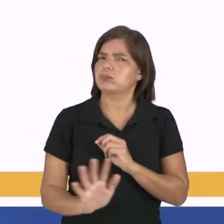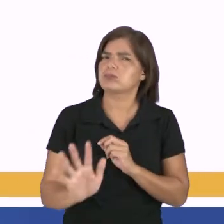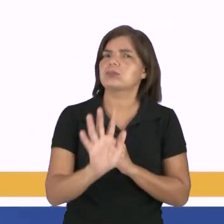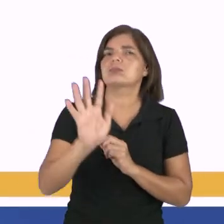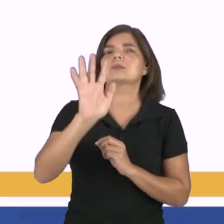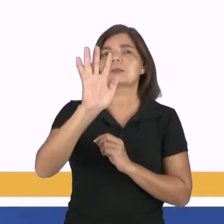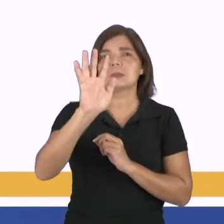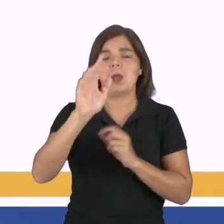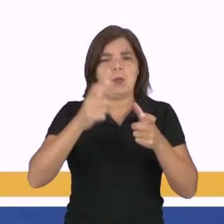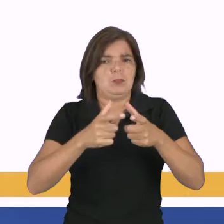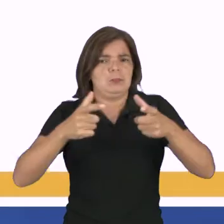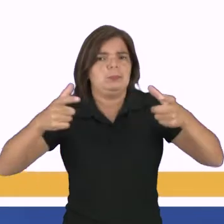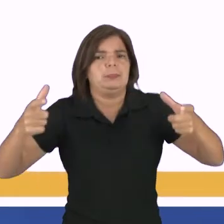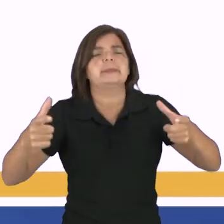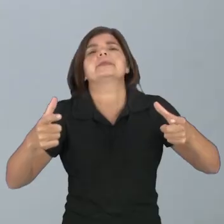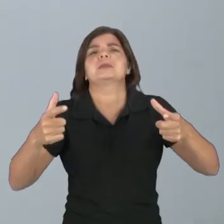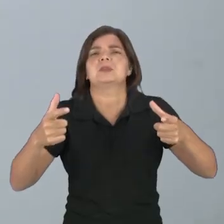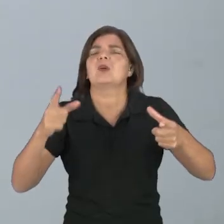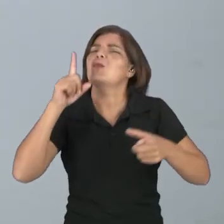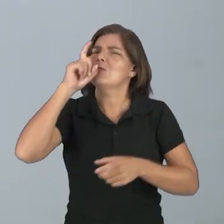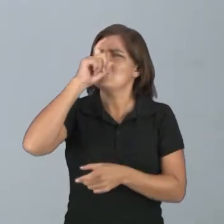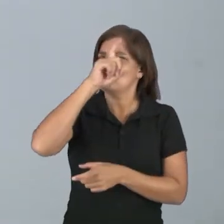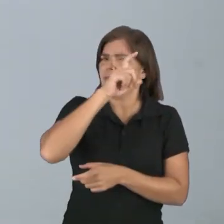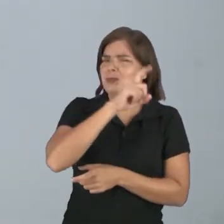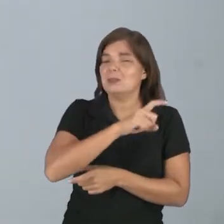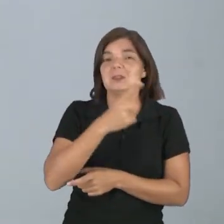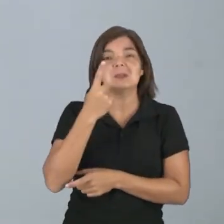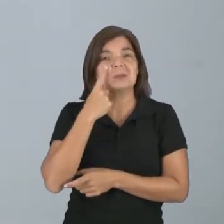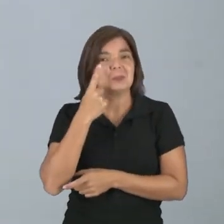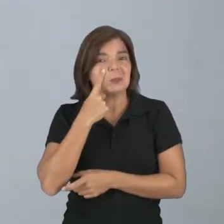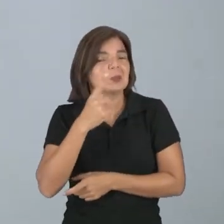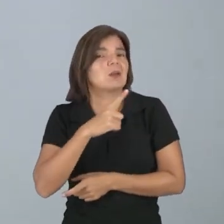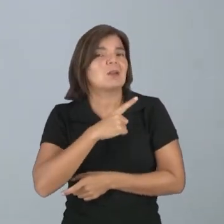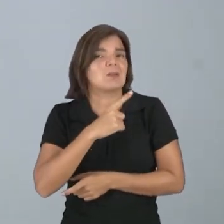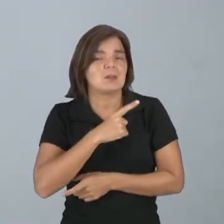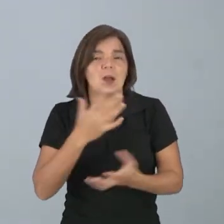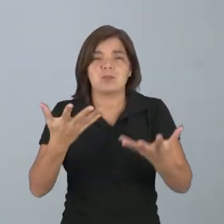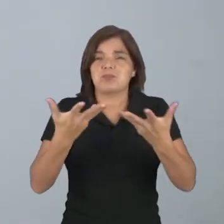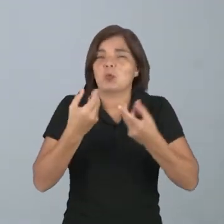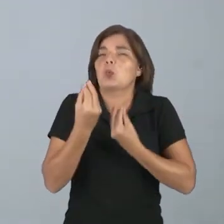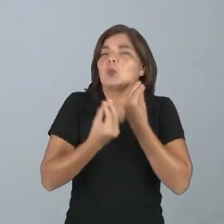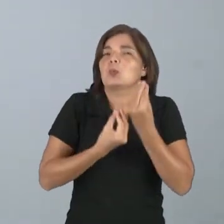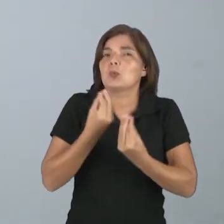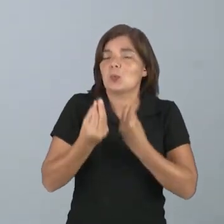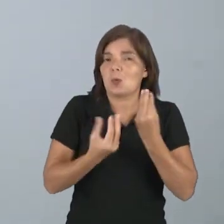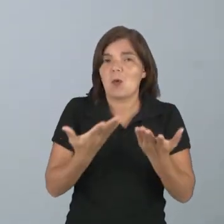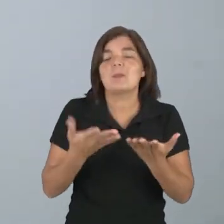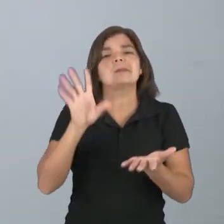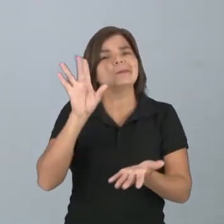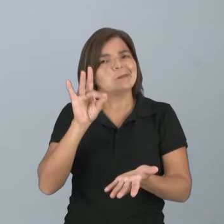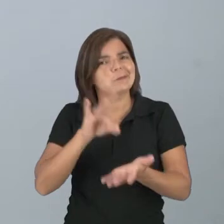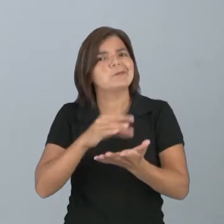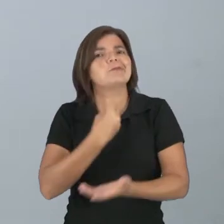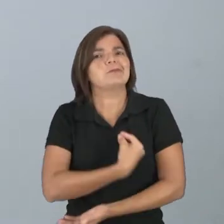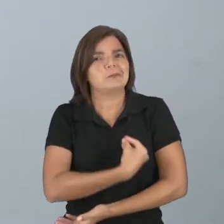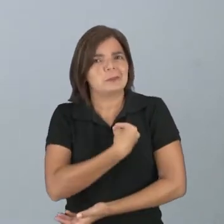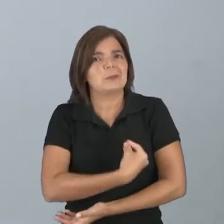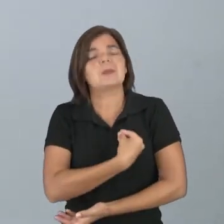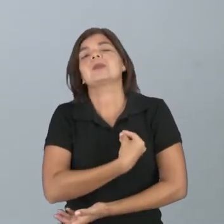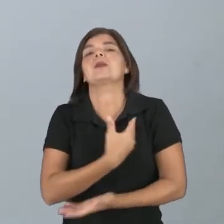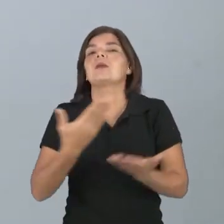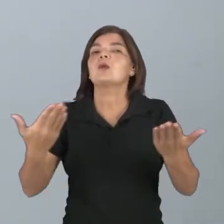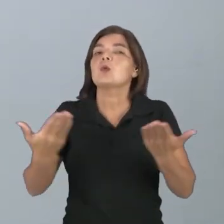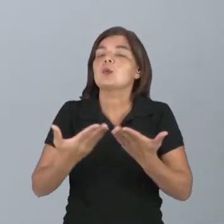maior do que esse aí, complexo de manuseio. Por sinal, tinha que ter seu domínio de como realmente ter os acessos.